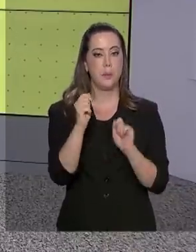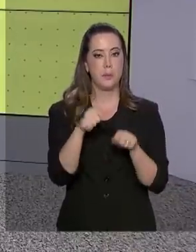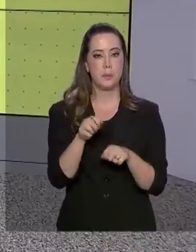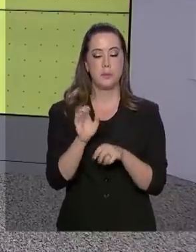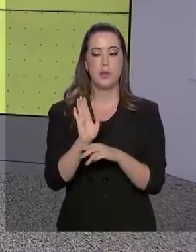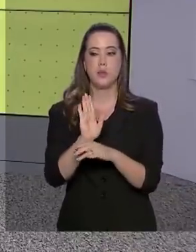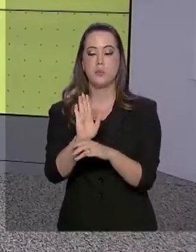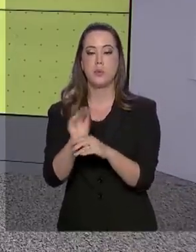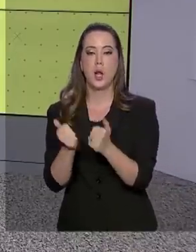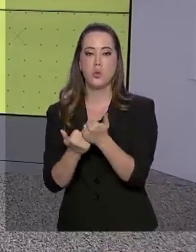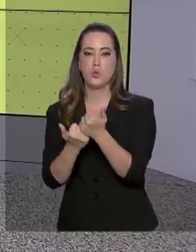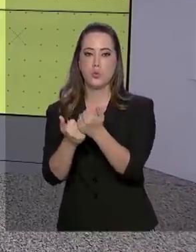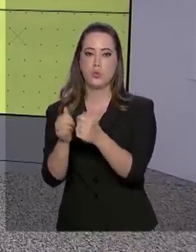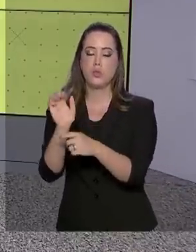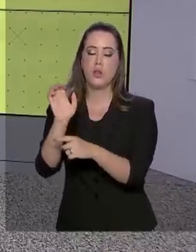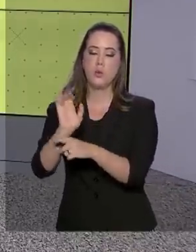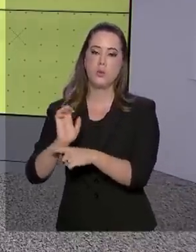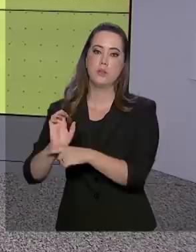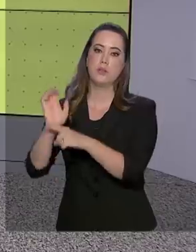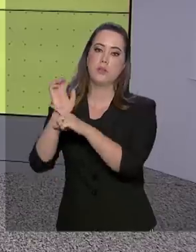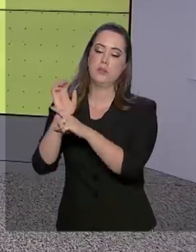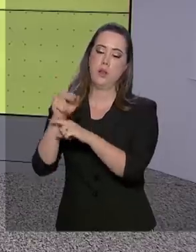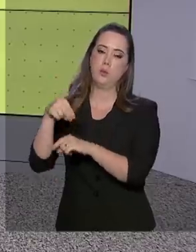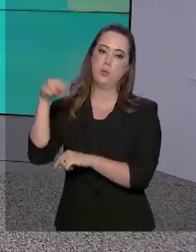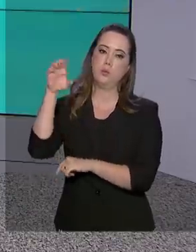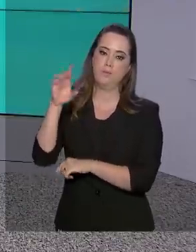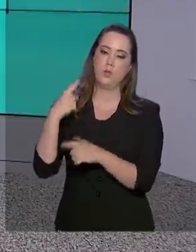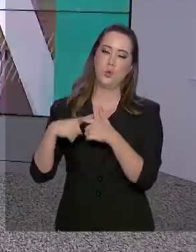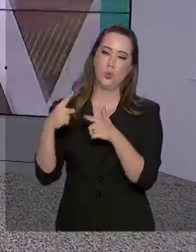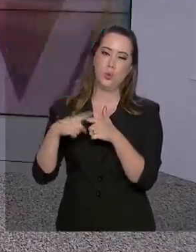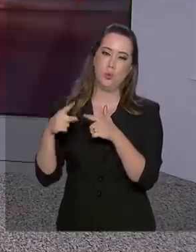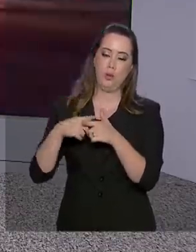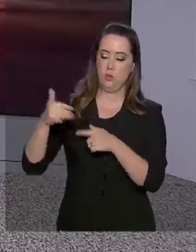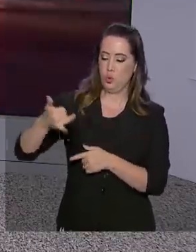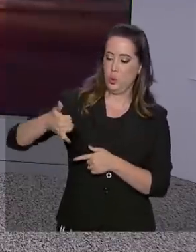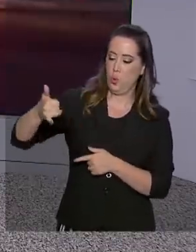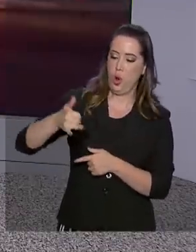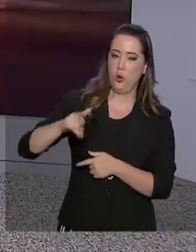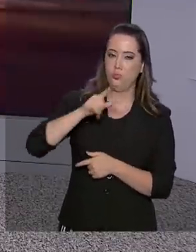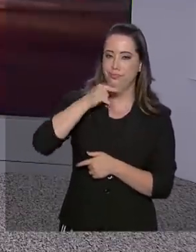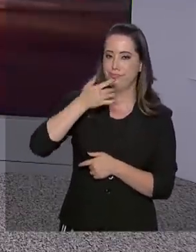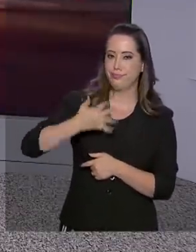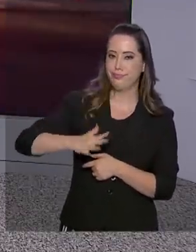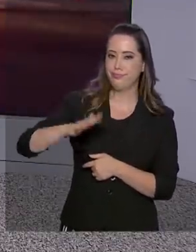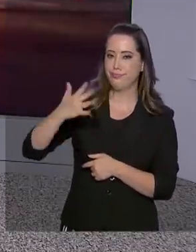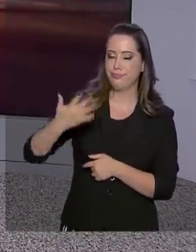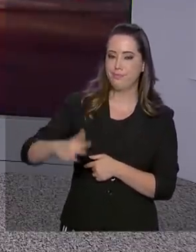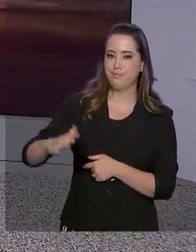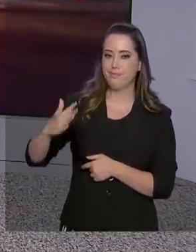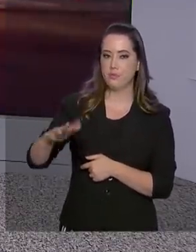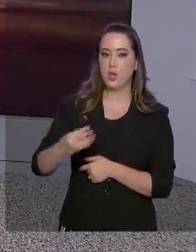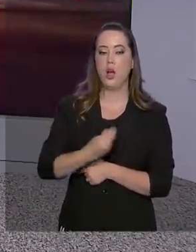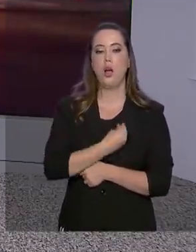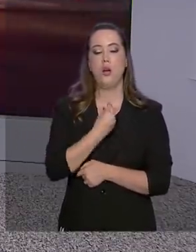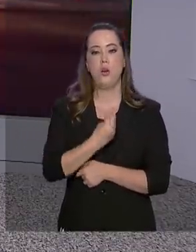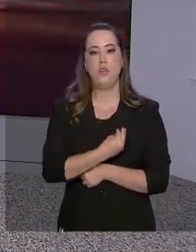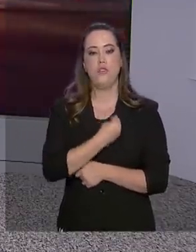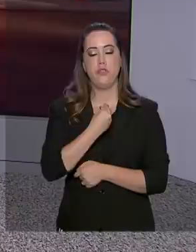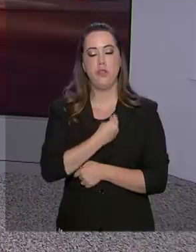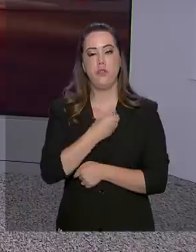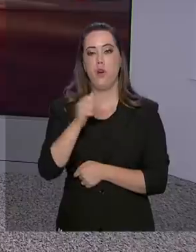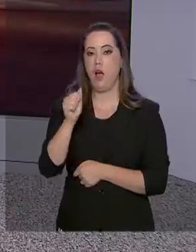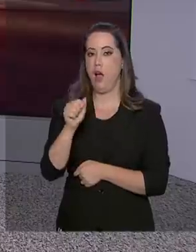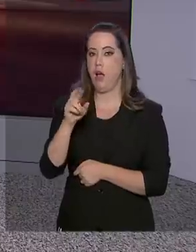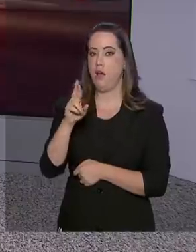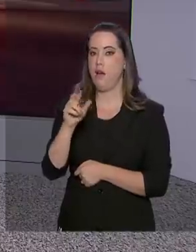estados nordestinos atingidos pelas manchas de óleo. Ao vivo de Aracaju, o repórter Pablo Mundim traz os detalhes para a gente.